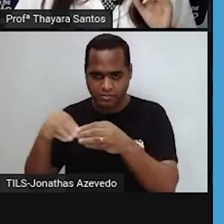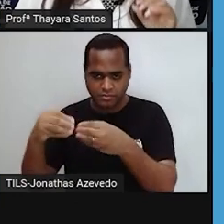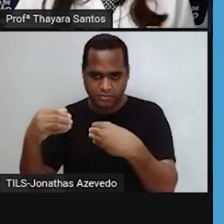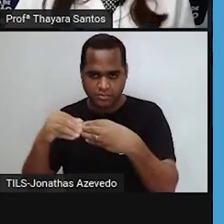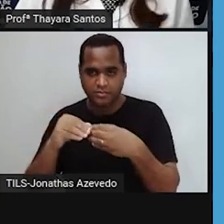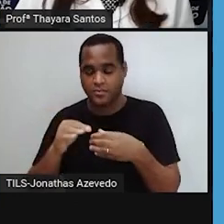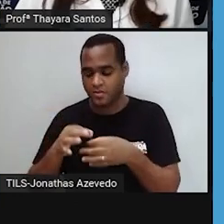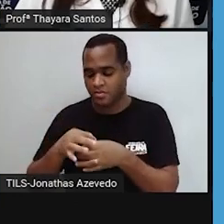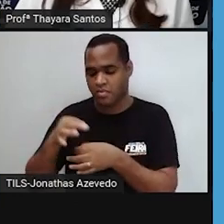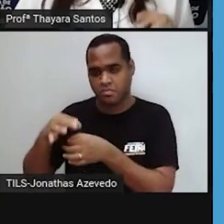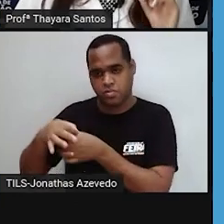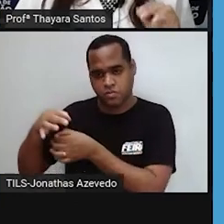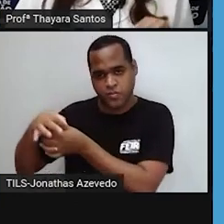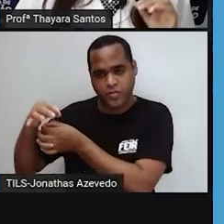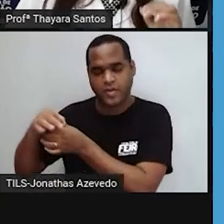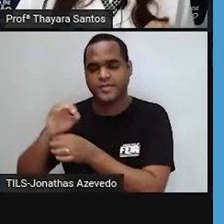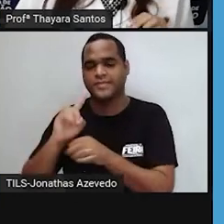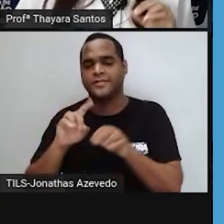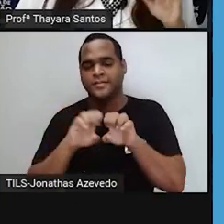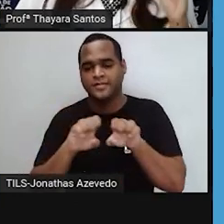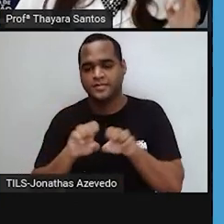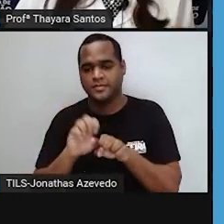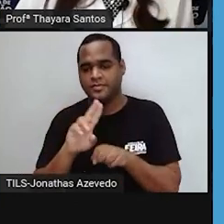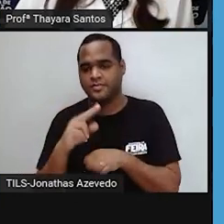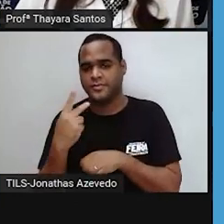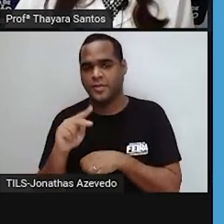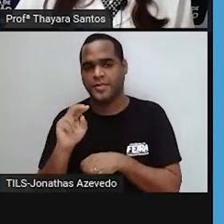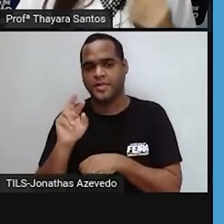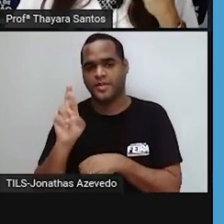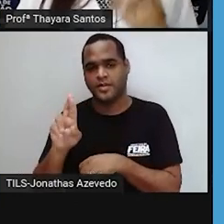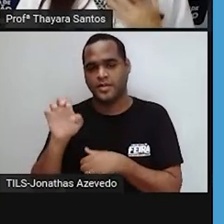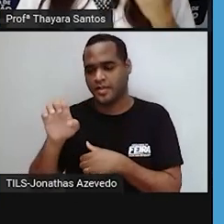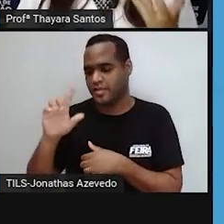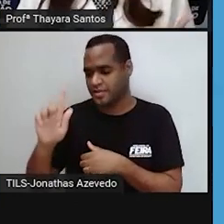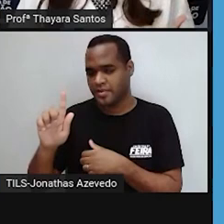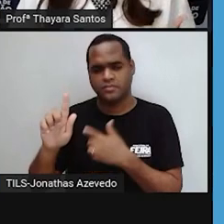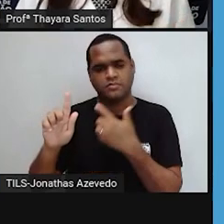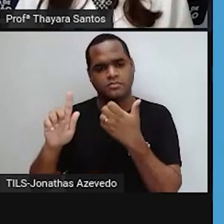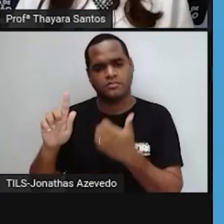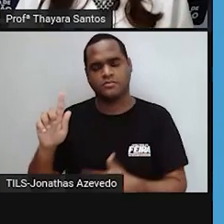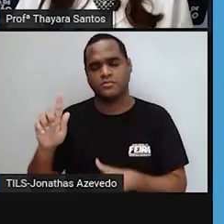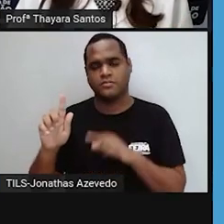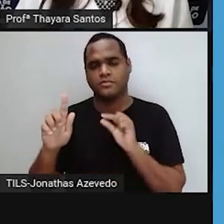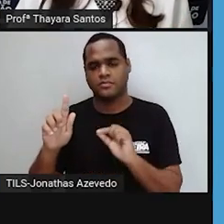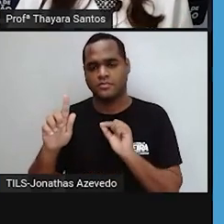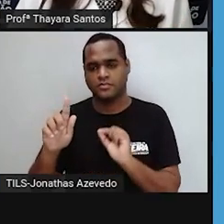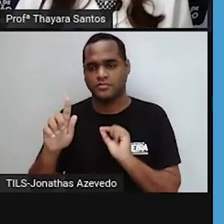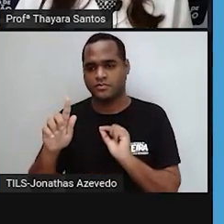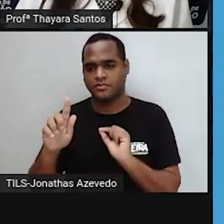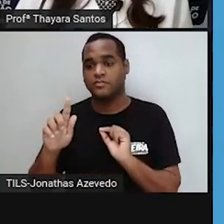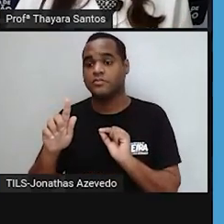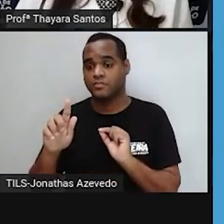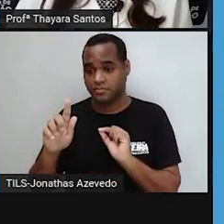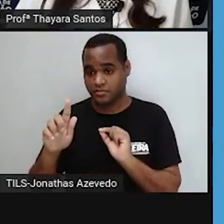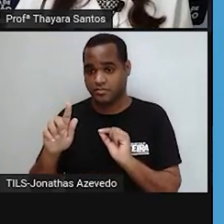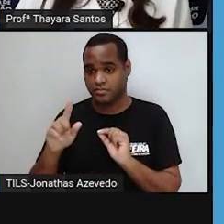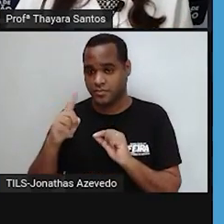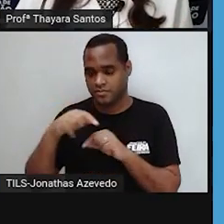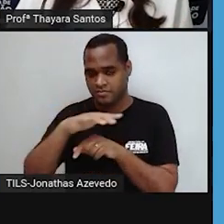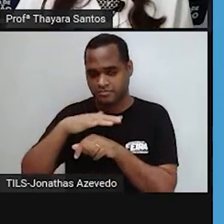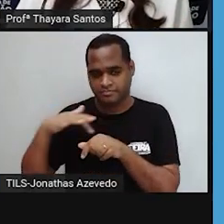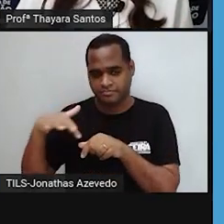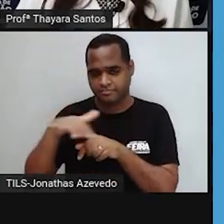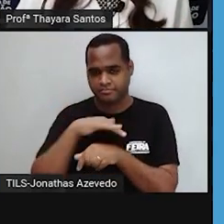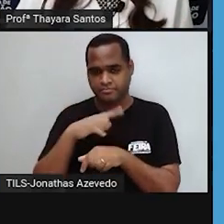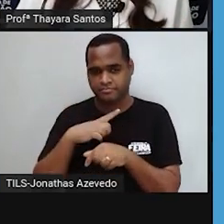E essa estrutura, ela tem esse nome de retículo endoplasmático granuloso, porque na sua superfície ele